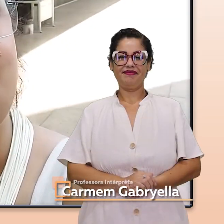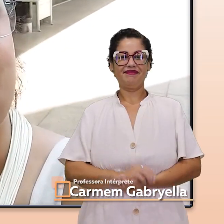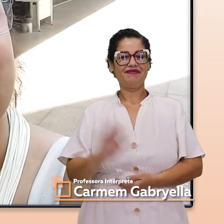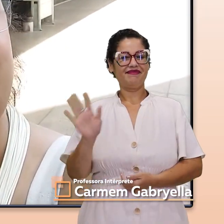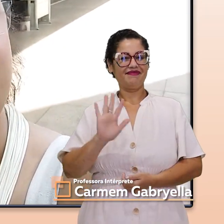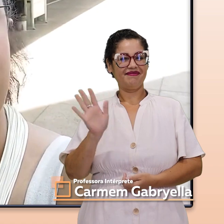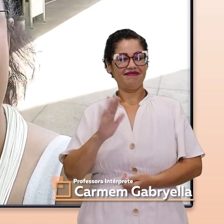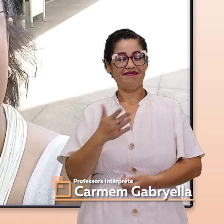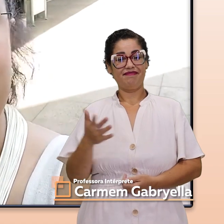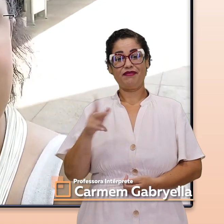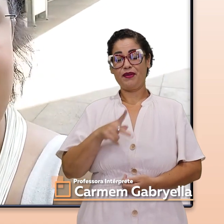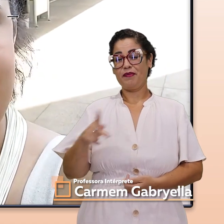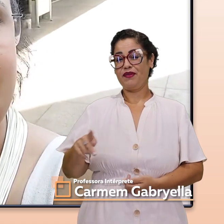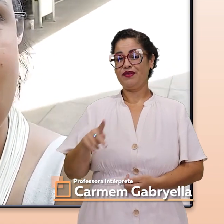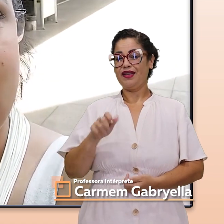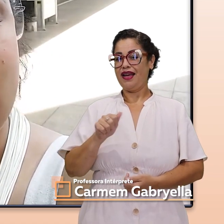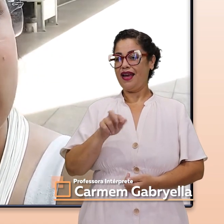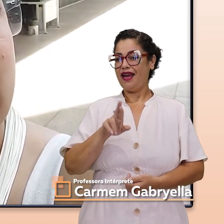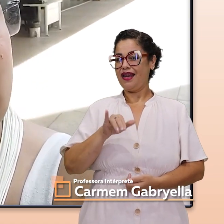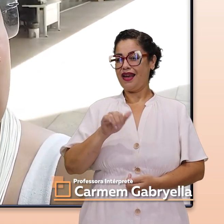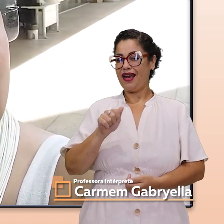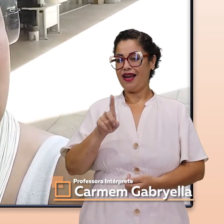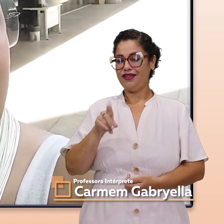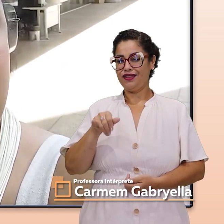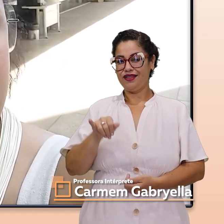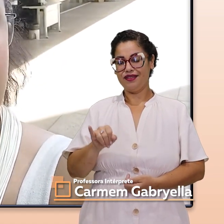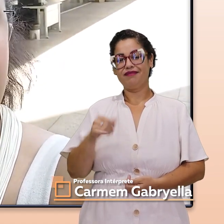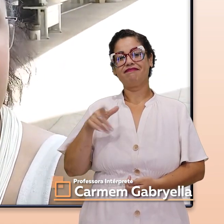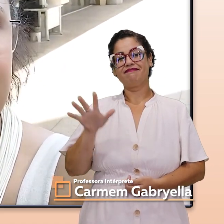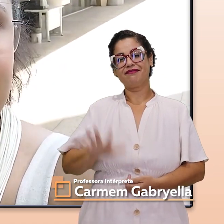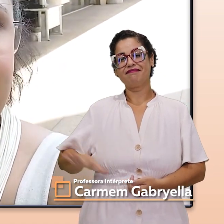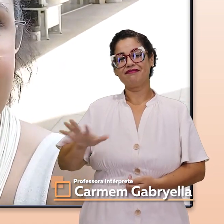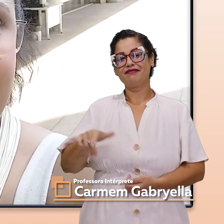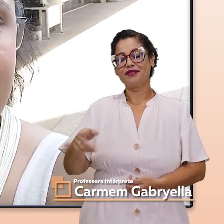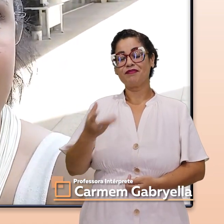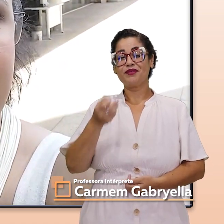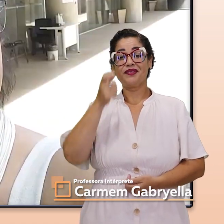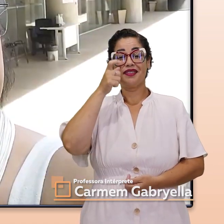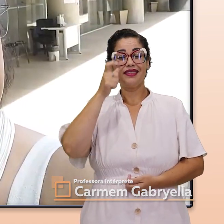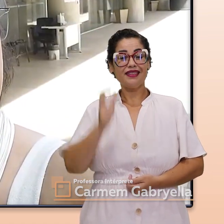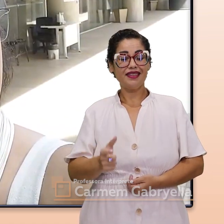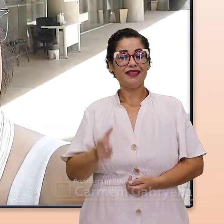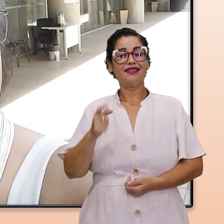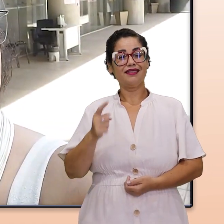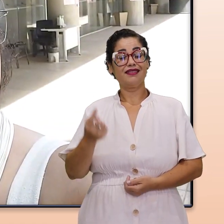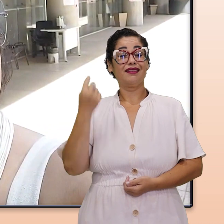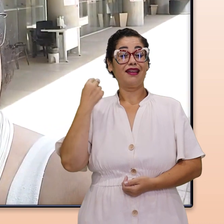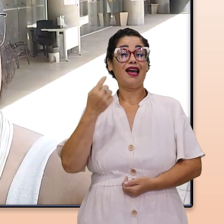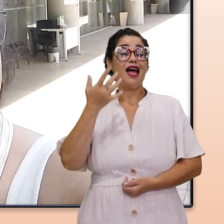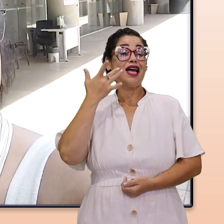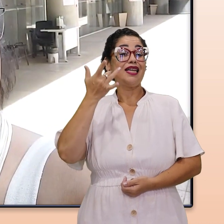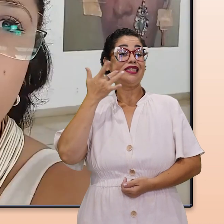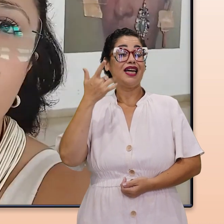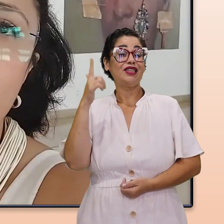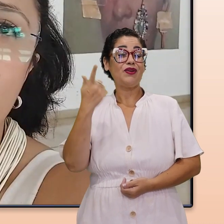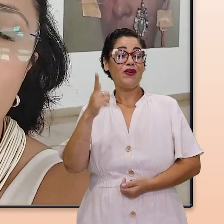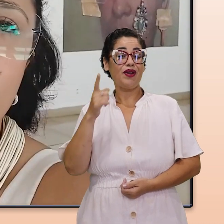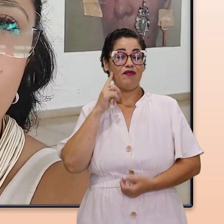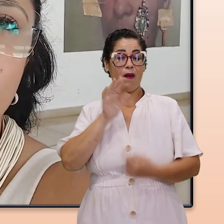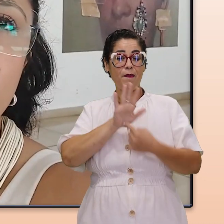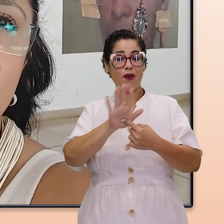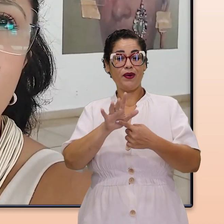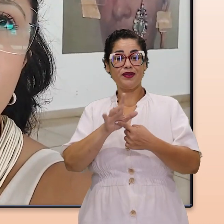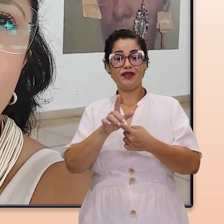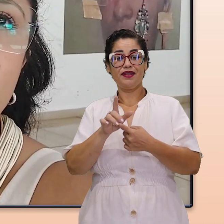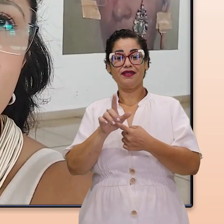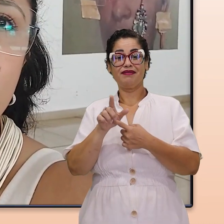Olá, pessoal! Aqui é a professora Ariadne e hoje eu estou em um espaço muito interessante. Fica atrás do Teatro Boiânia. Vou mostrar